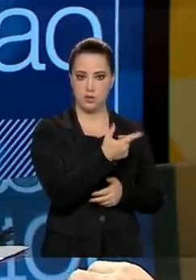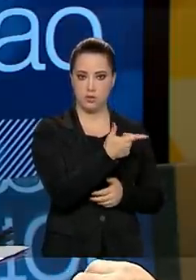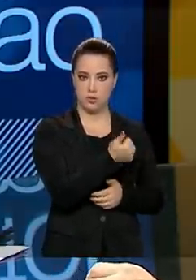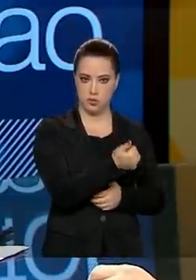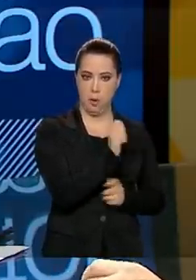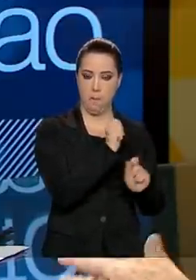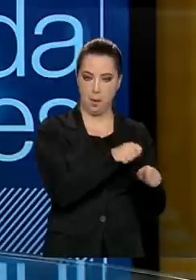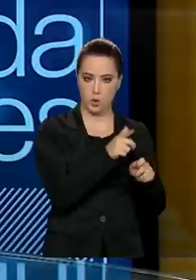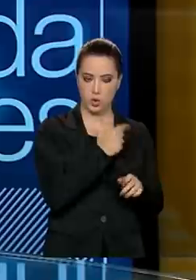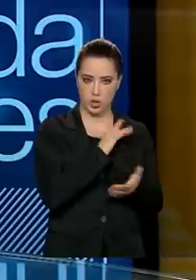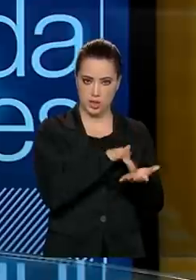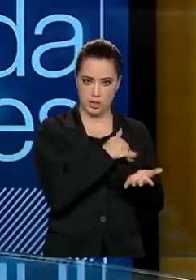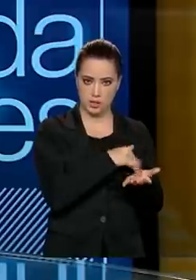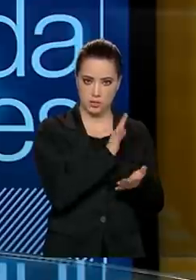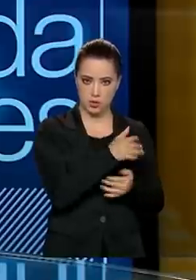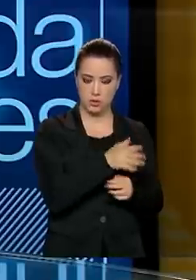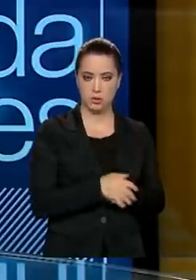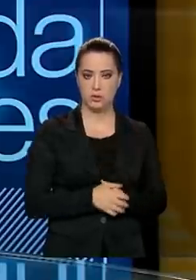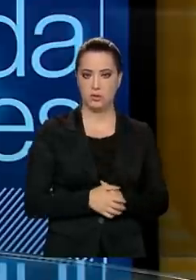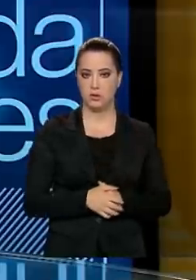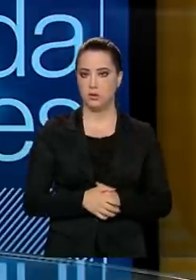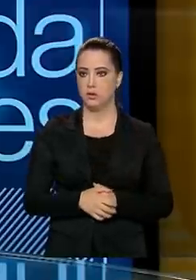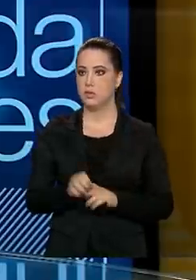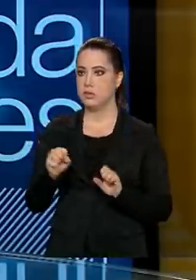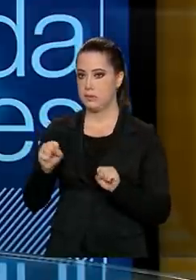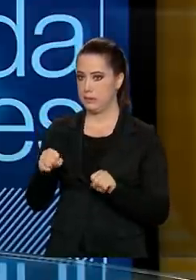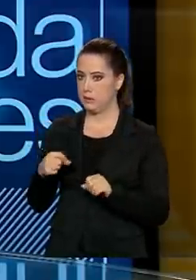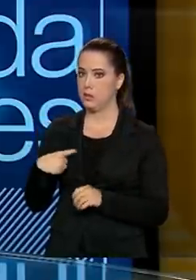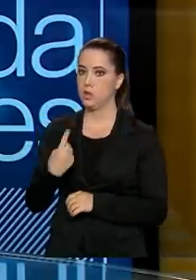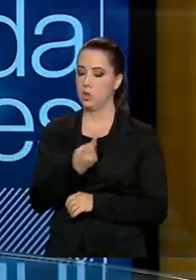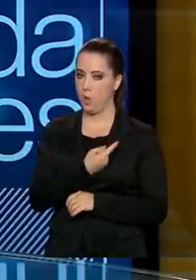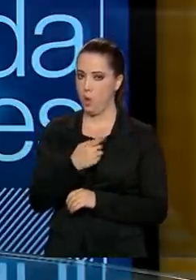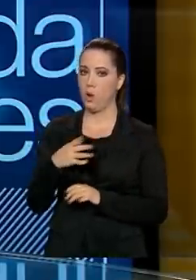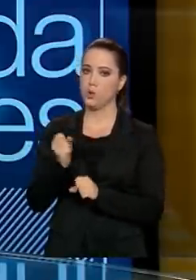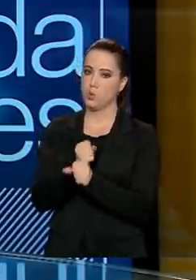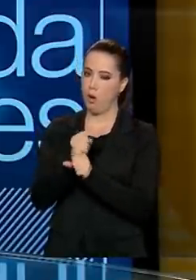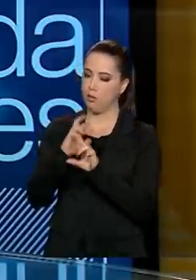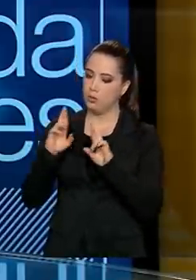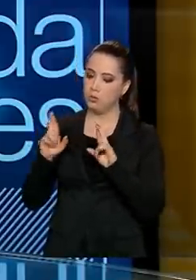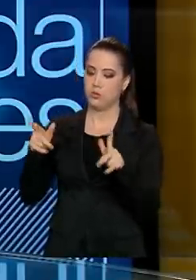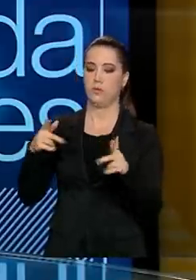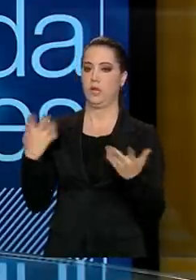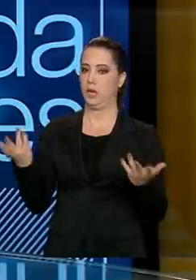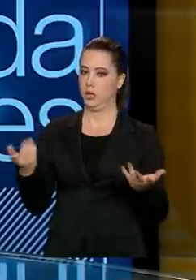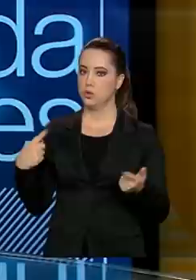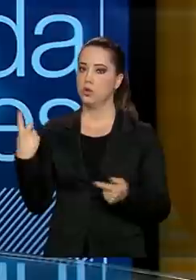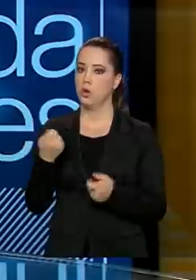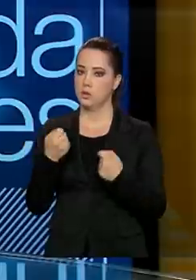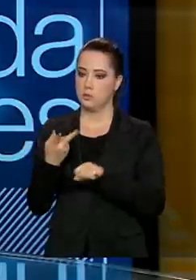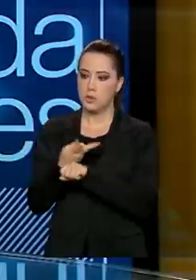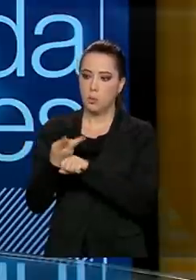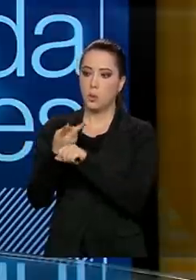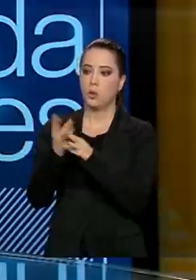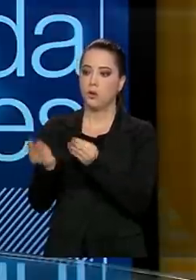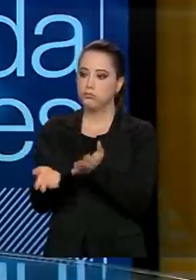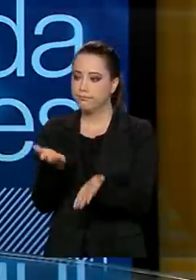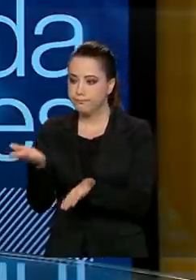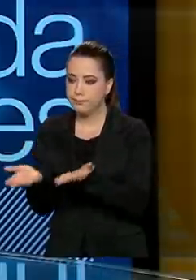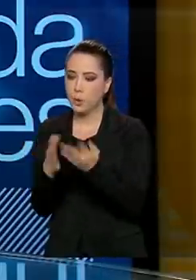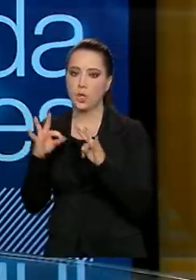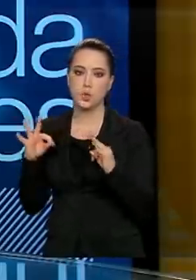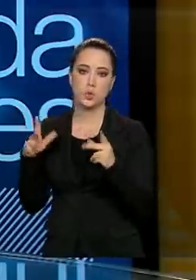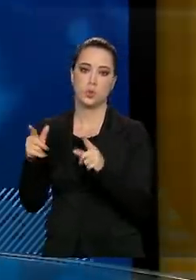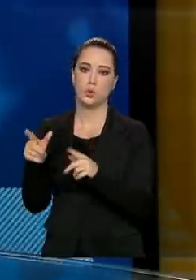2021, correto. Lembre-se, nós estamos em um ano atípico, é um ano de pandemia. Então, nós temos que procurar atender todas as